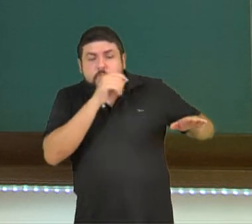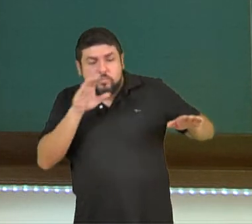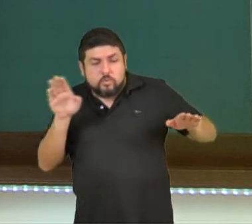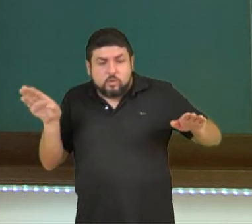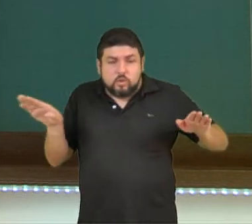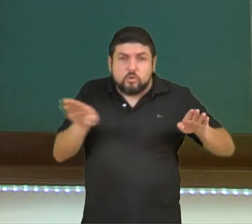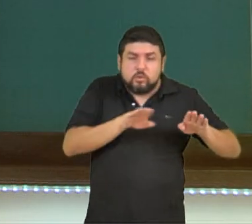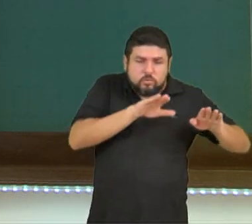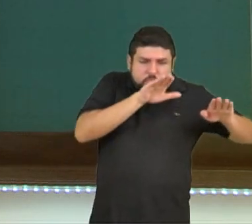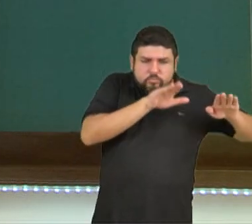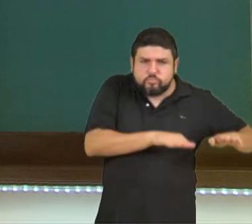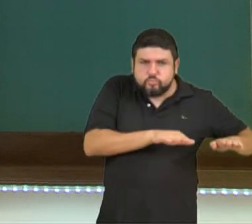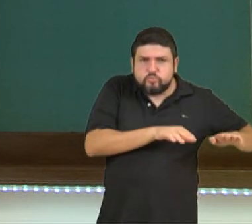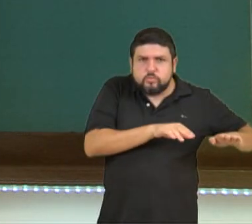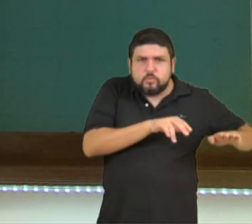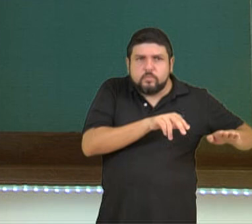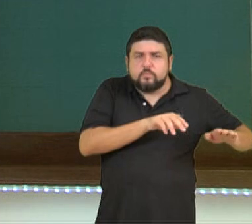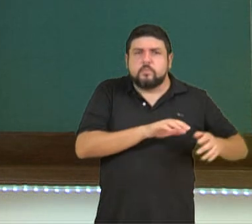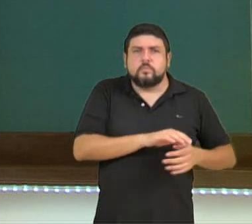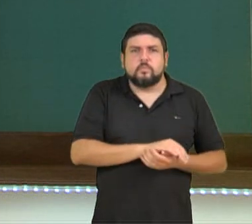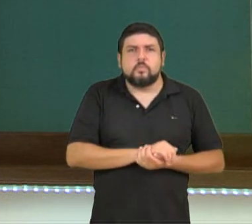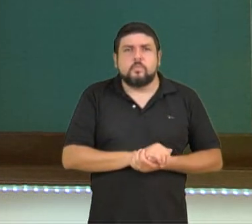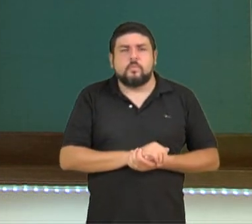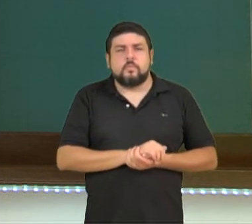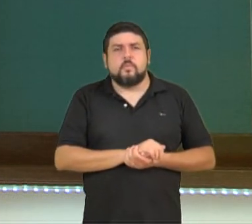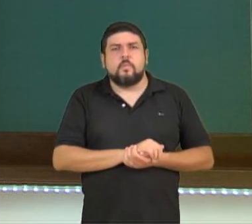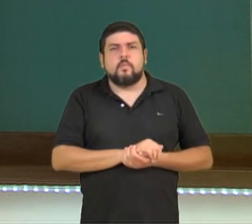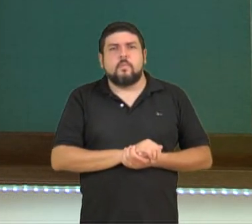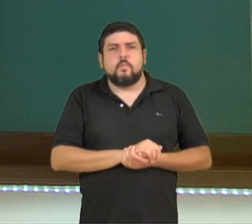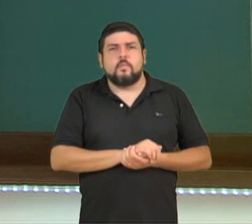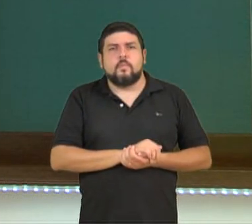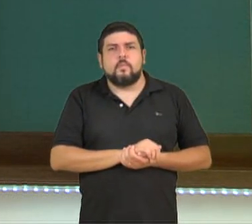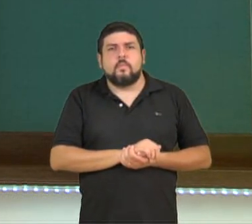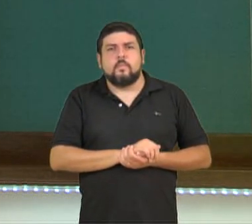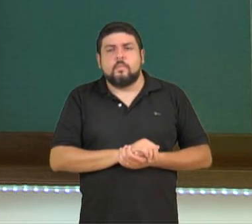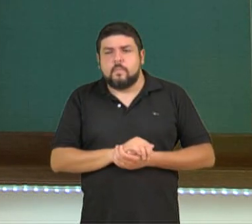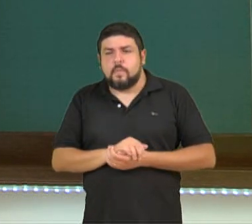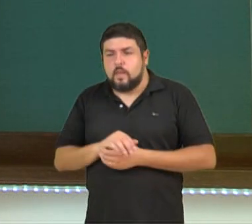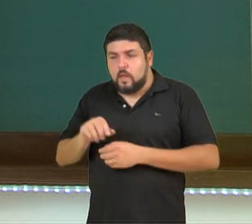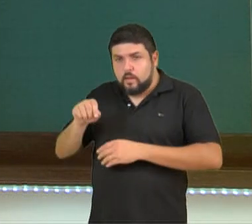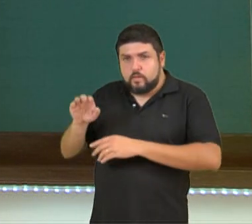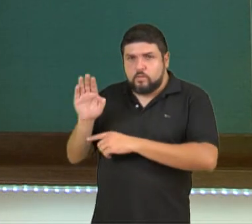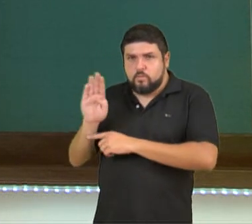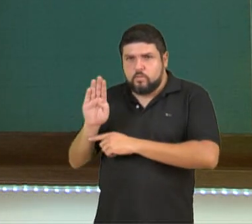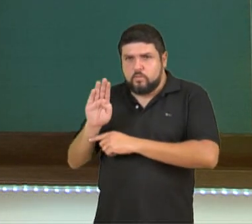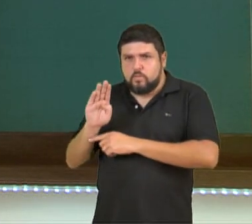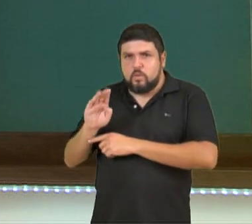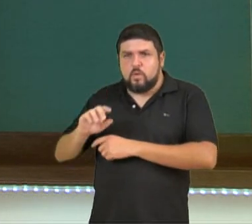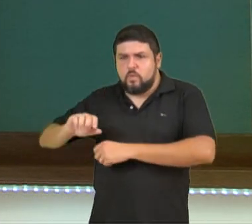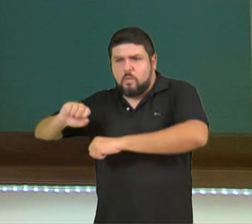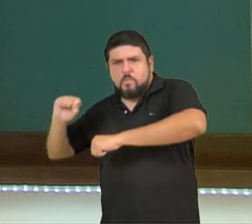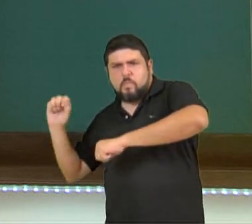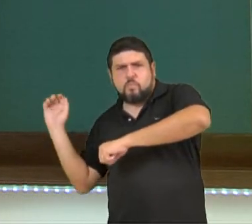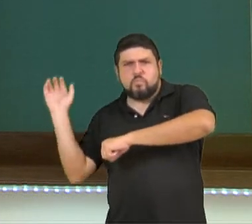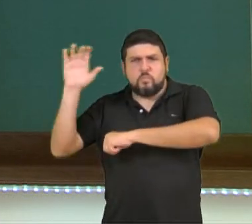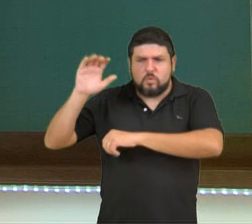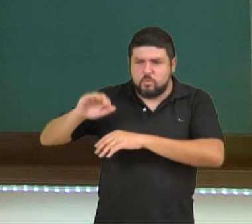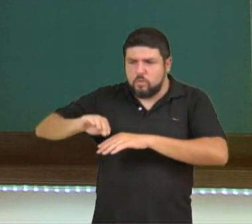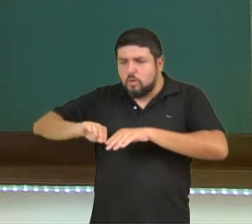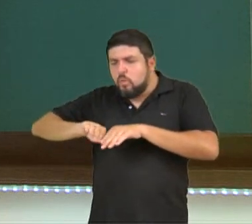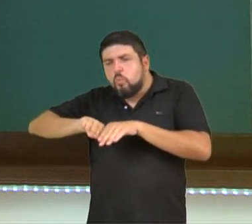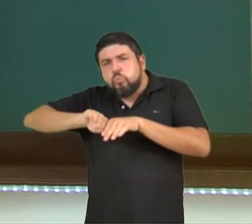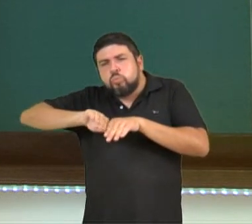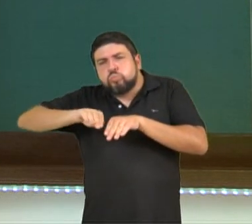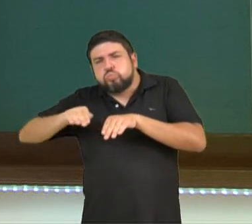acontece muito no beisebol. A área do remessador no beisebol é um monte que é inclinado, um pouquinho inclinado, é um monte inclinado